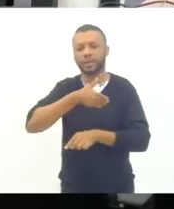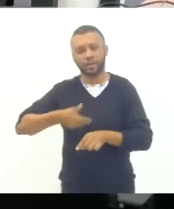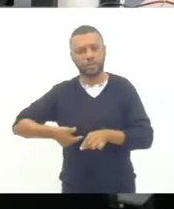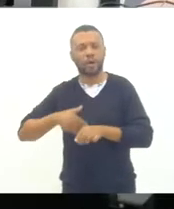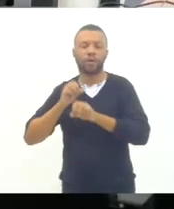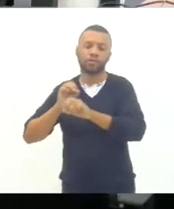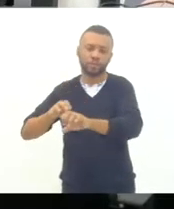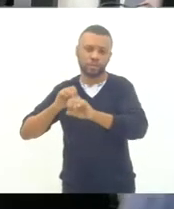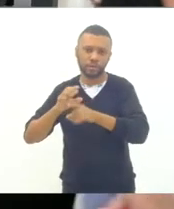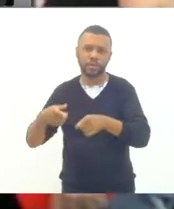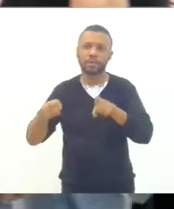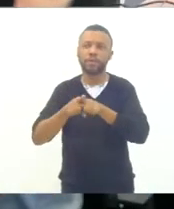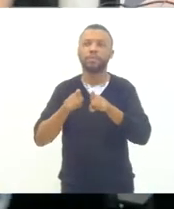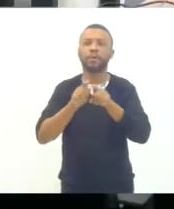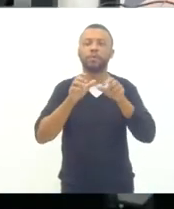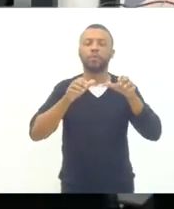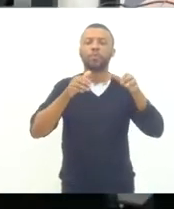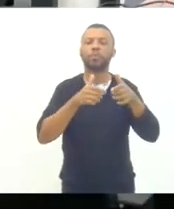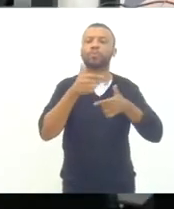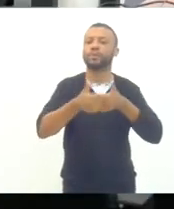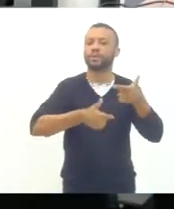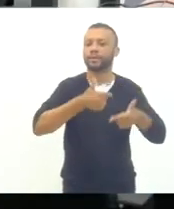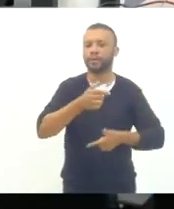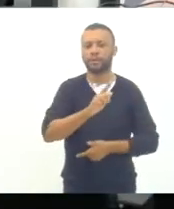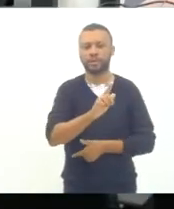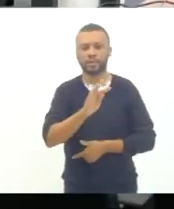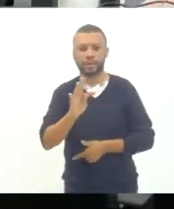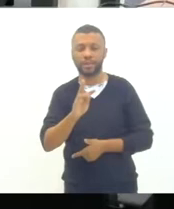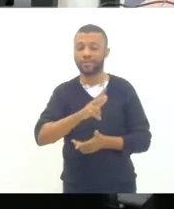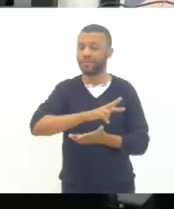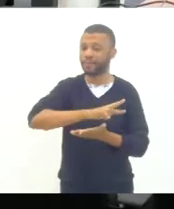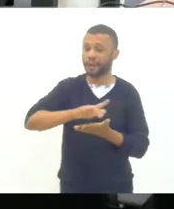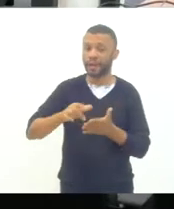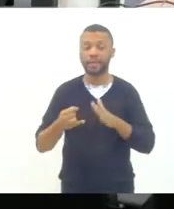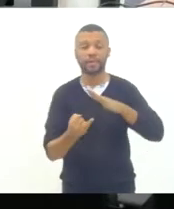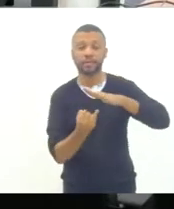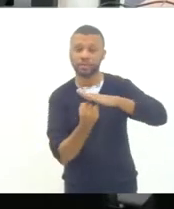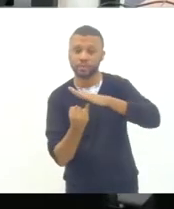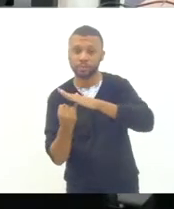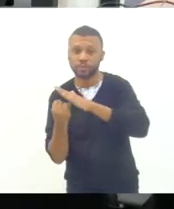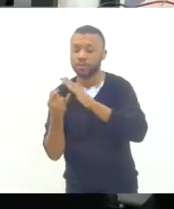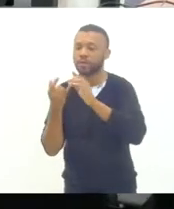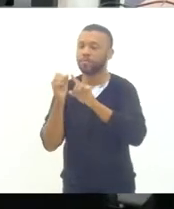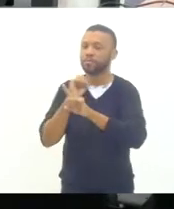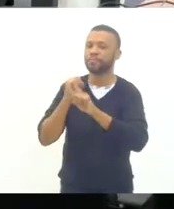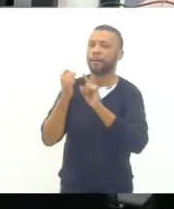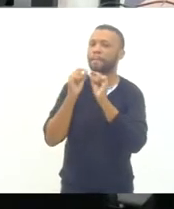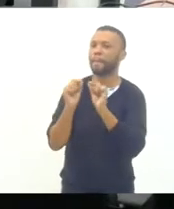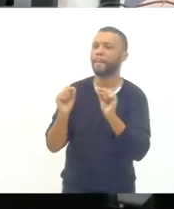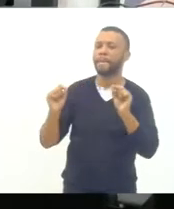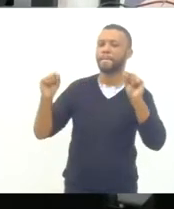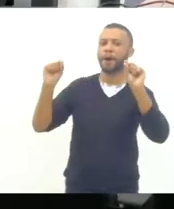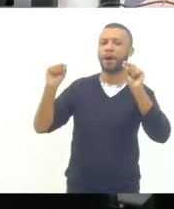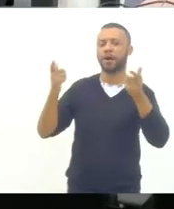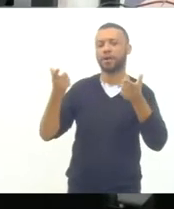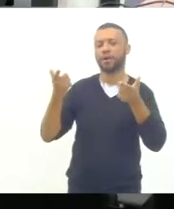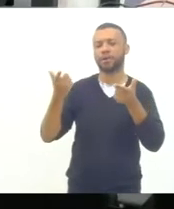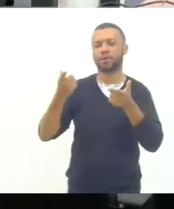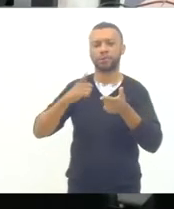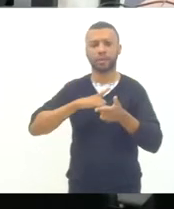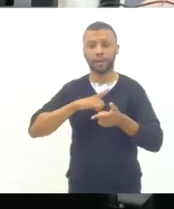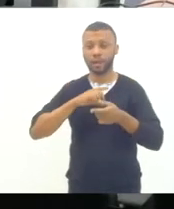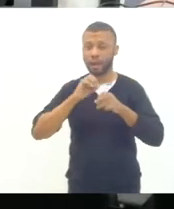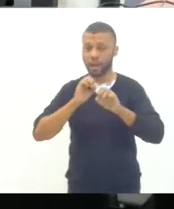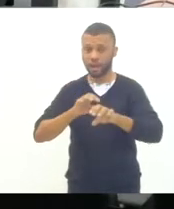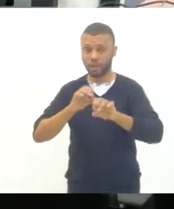temos instituído aqui com várias organizações da sociedade civil que tem o tema da educação como